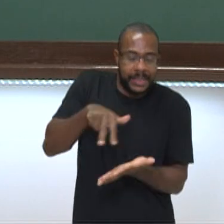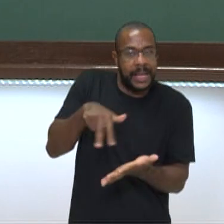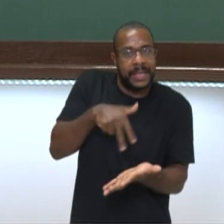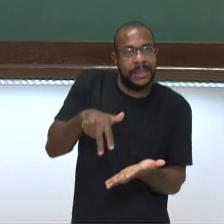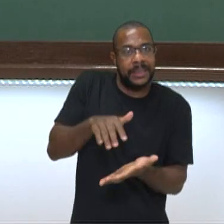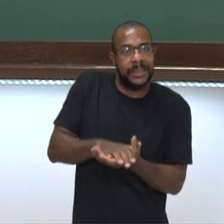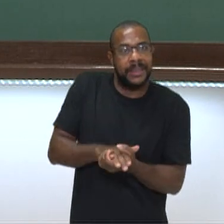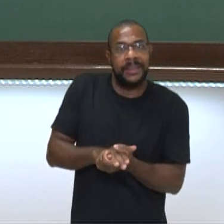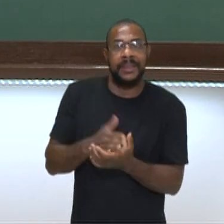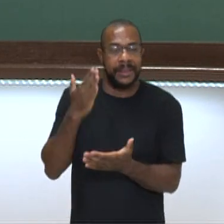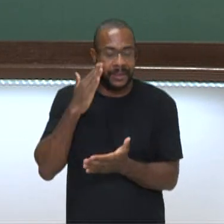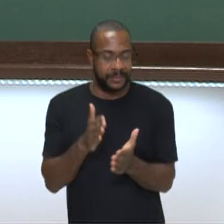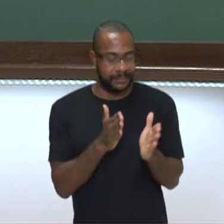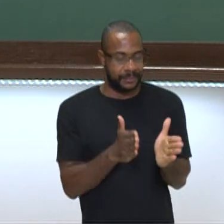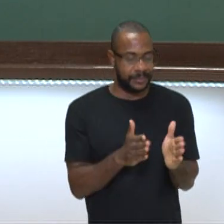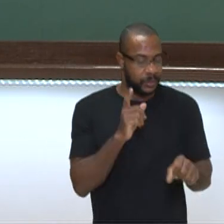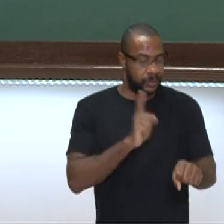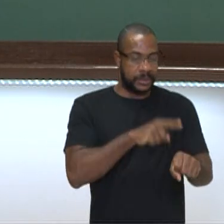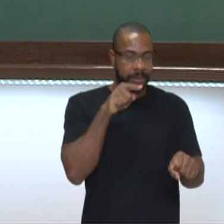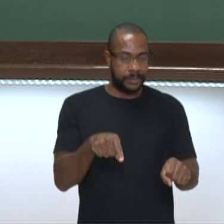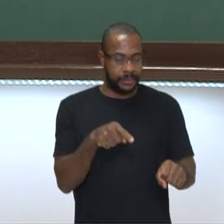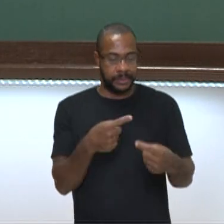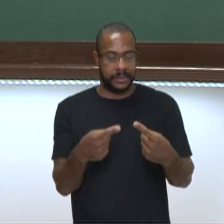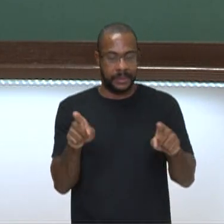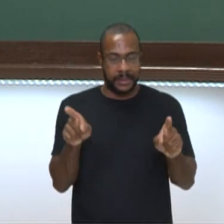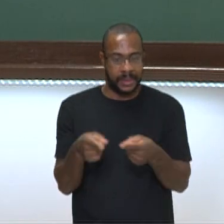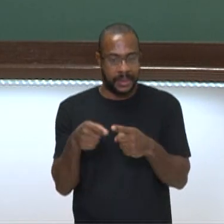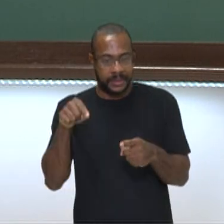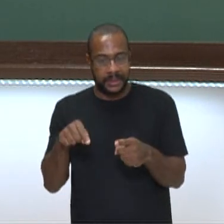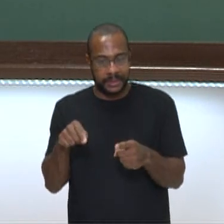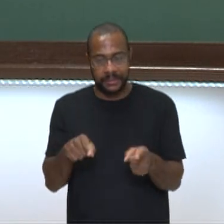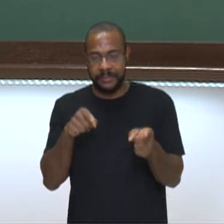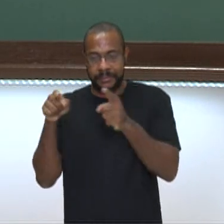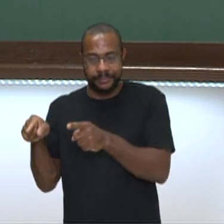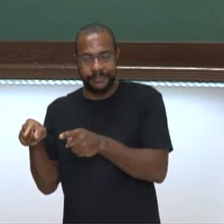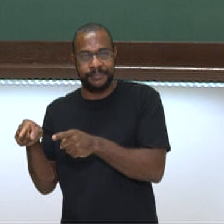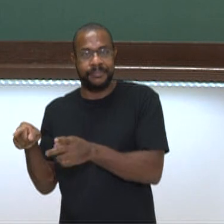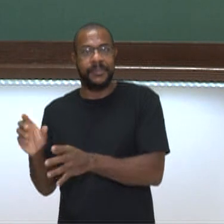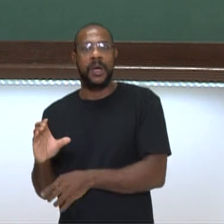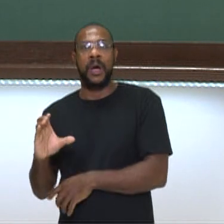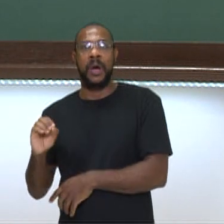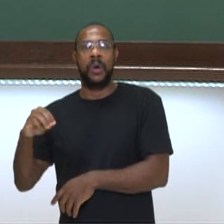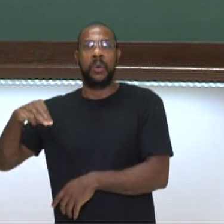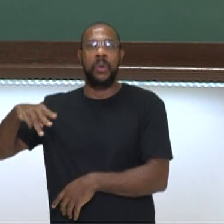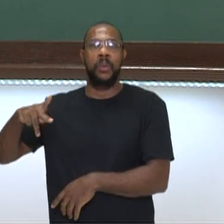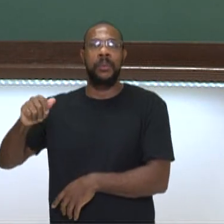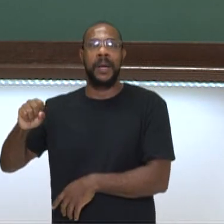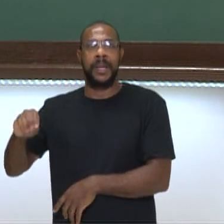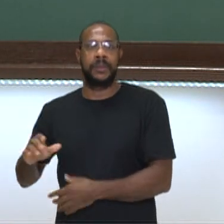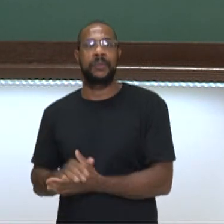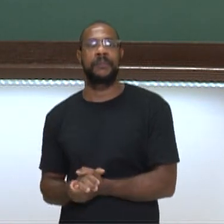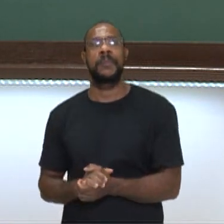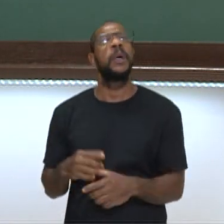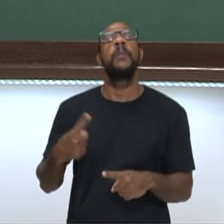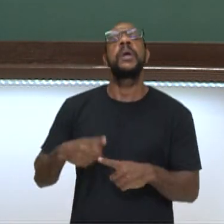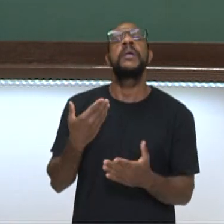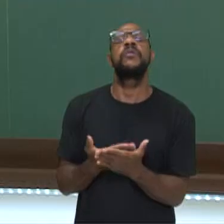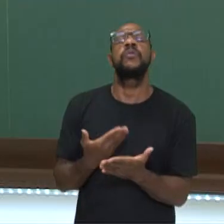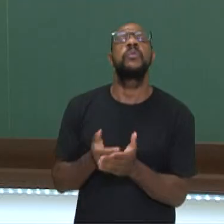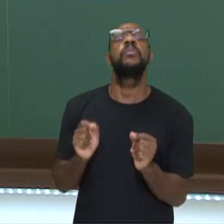dança devem estar de acordo com o tempo. E sabe por que a gente estuda tudo isso? Olha só,